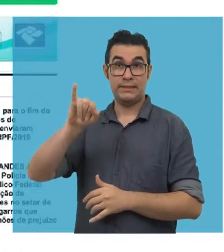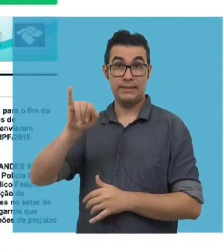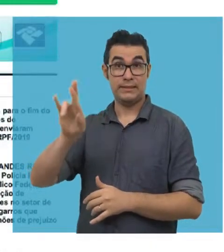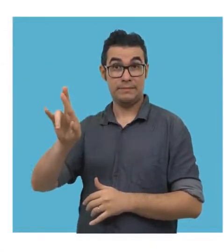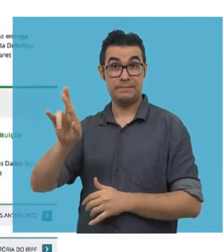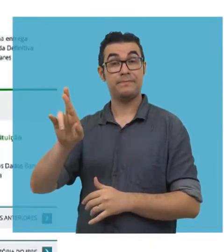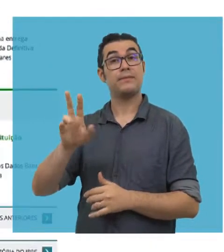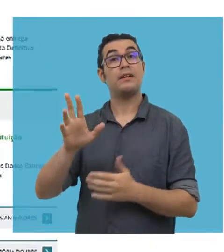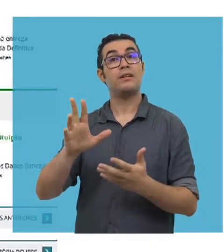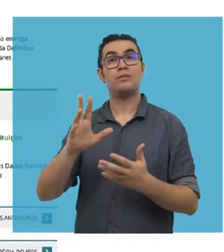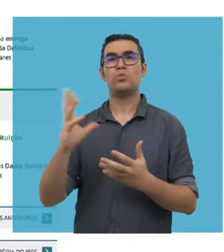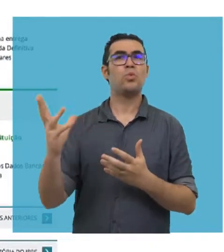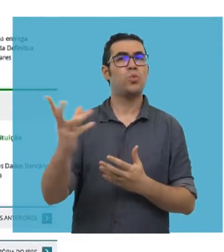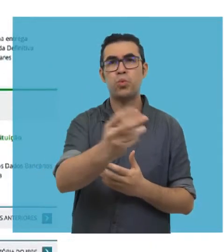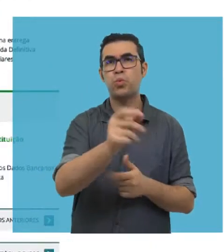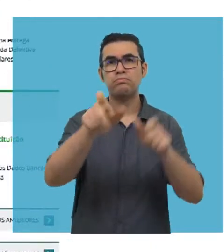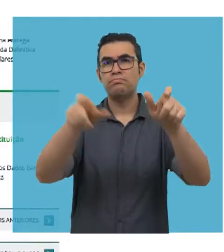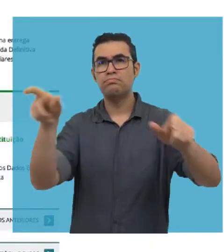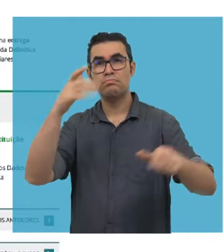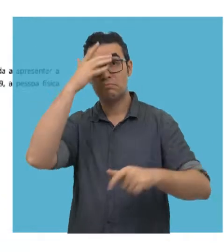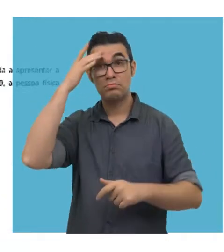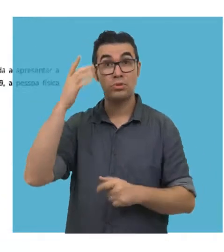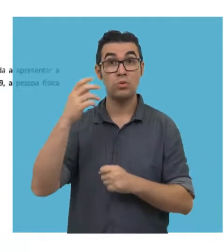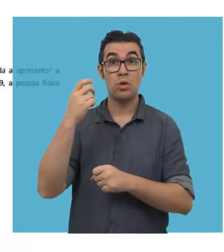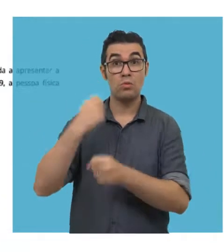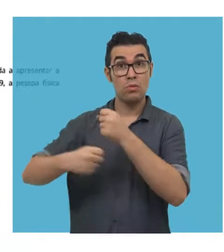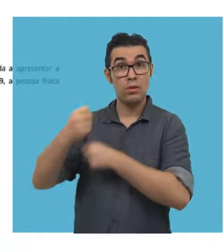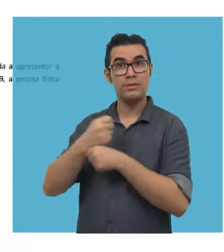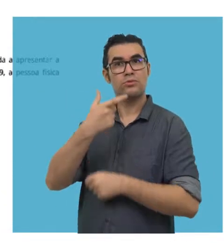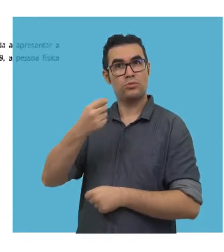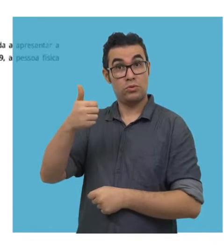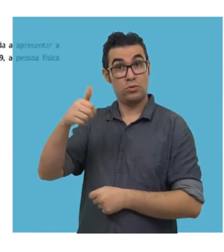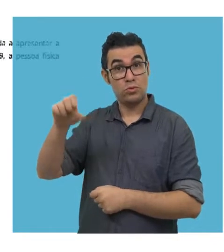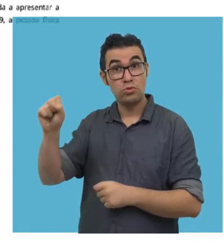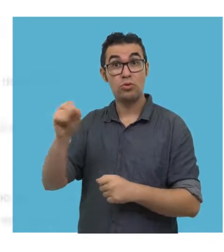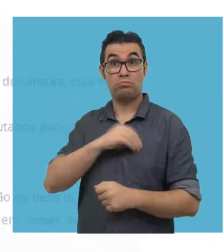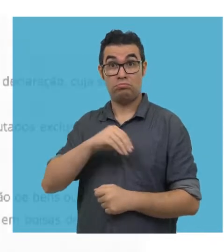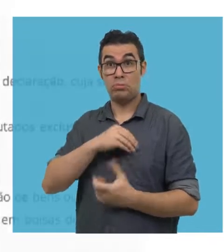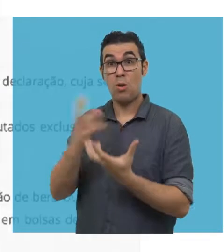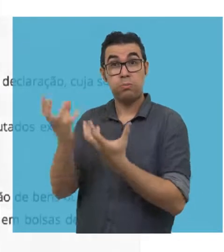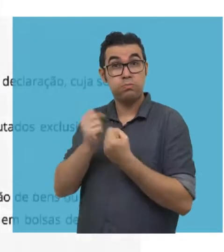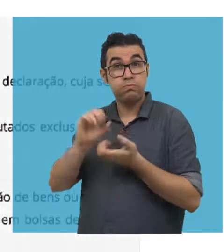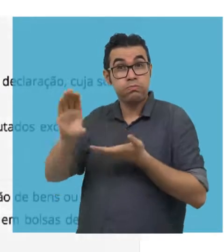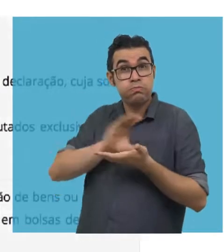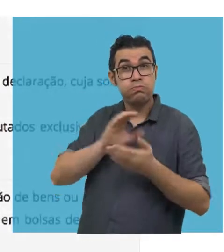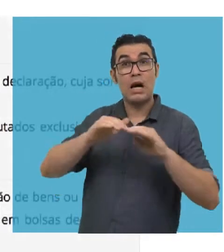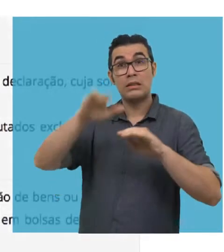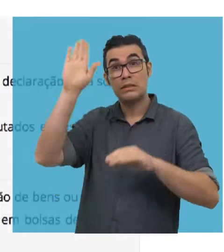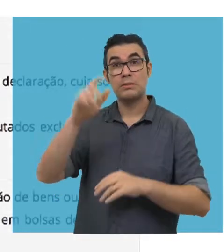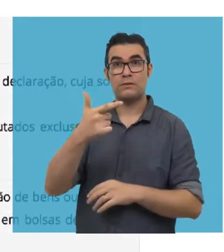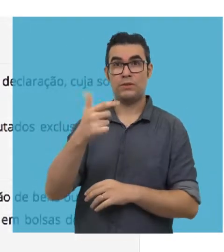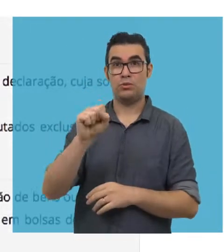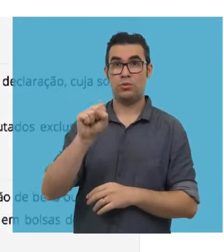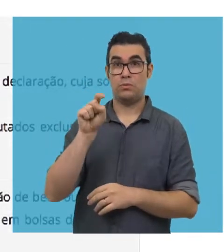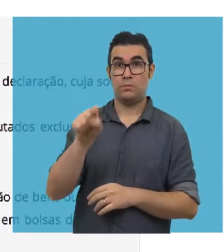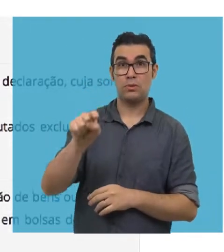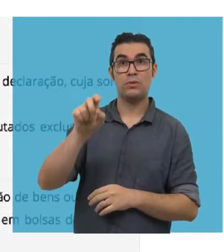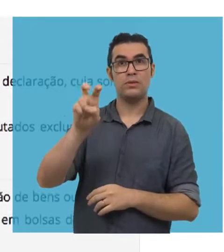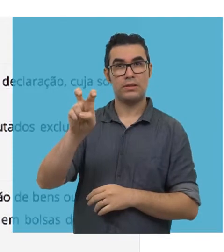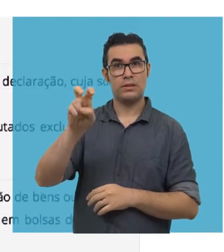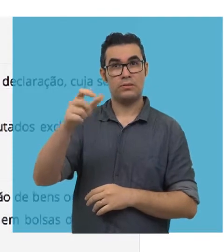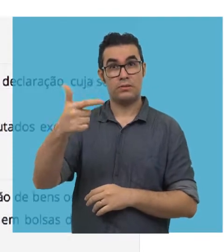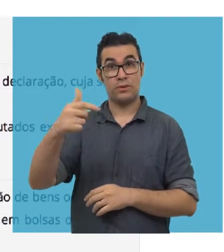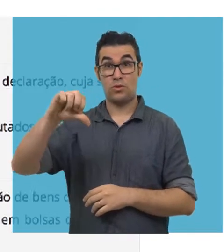Anual de Imposto de Renda é obrigatória para todos os contribuintes que em 2018 receberam rendimentos tributáveis acima de R$ 28